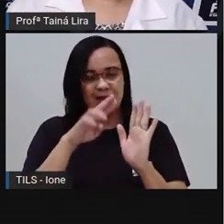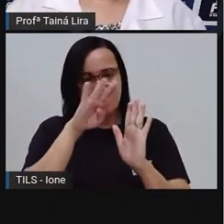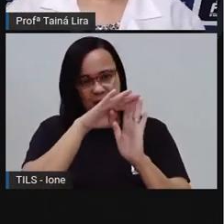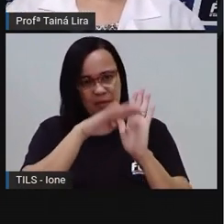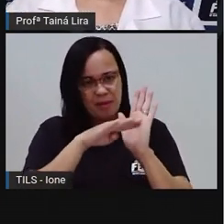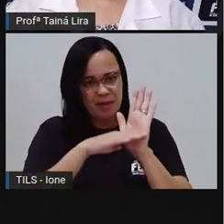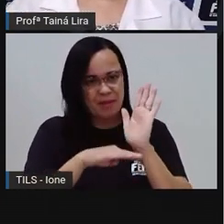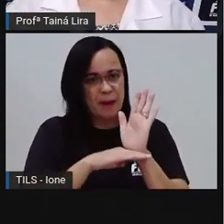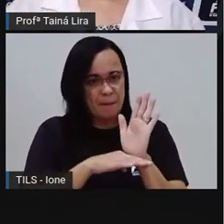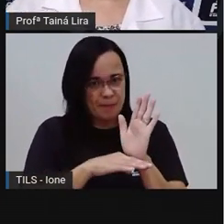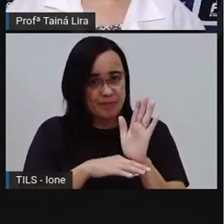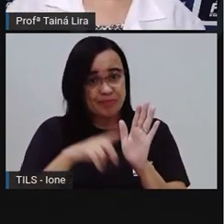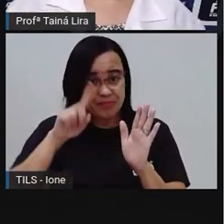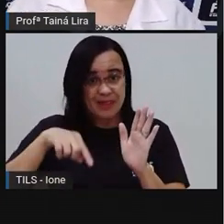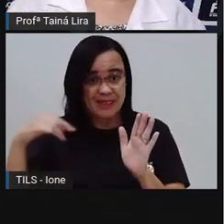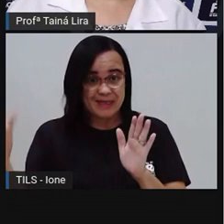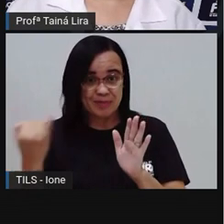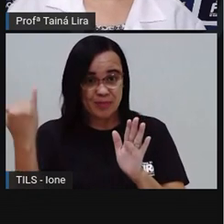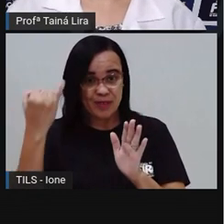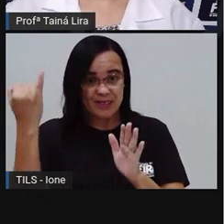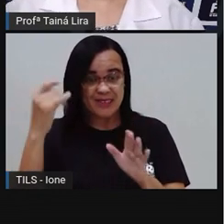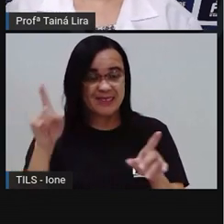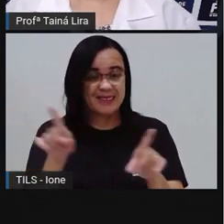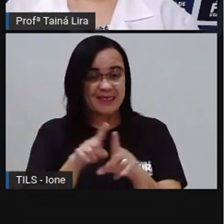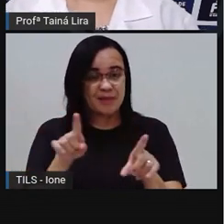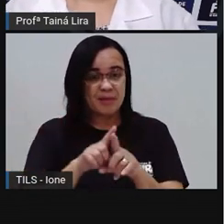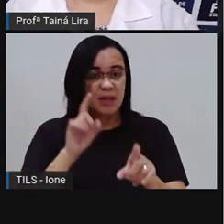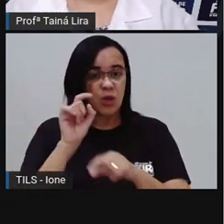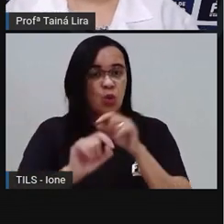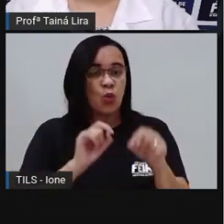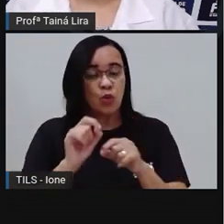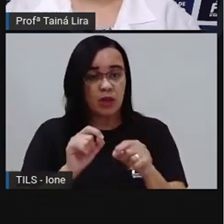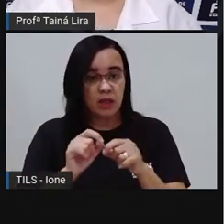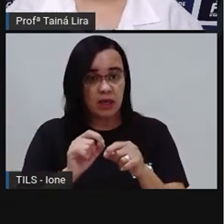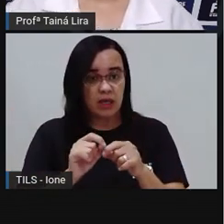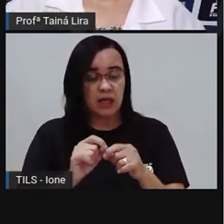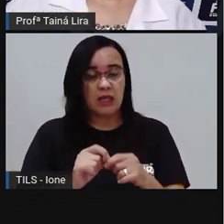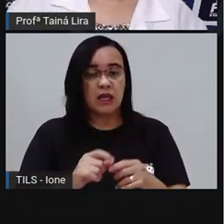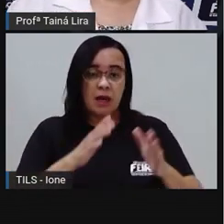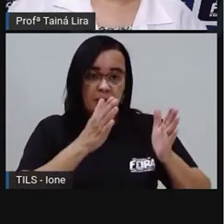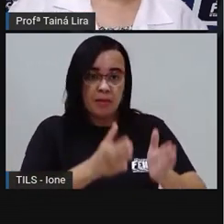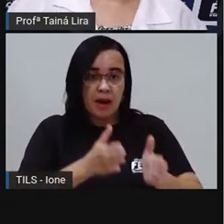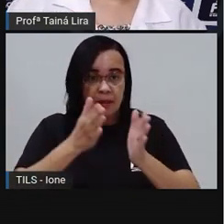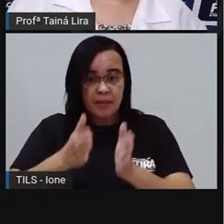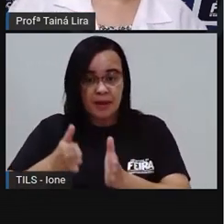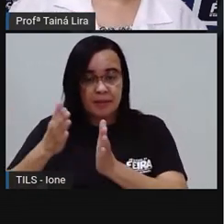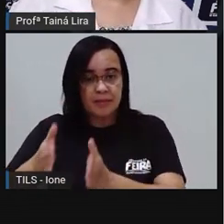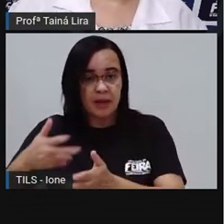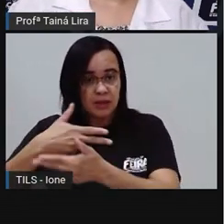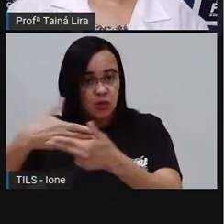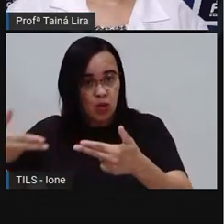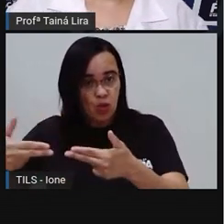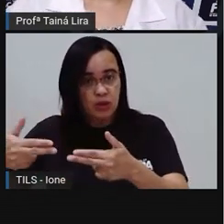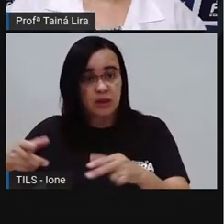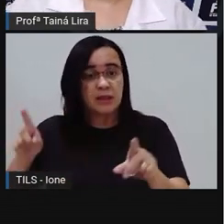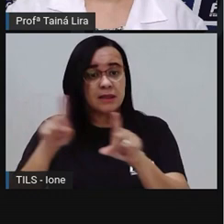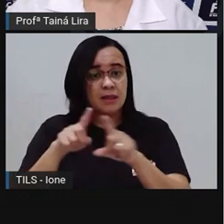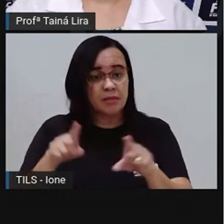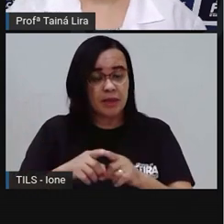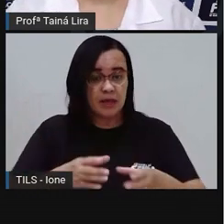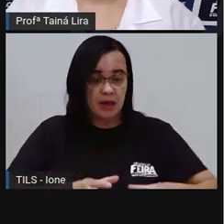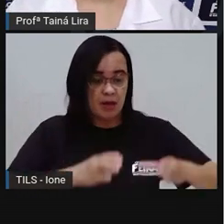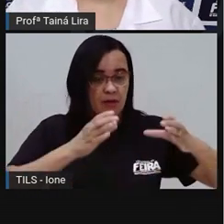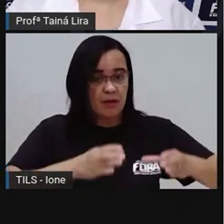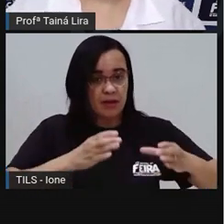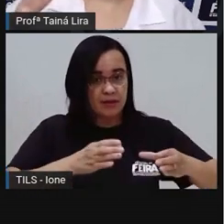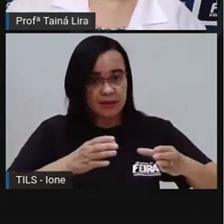o importante Além de separar os ingredientes Separa também os utensílios Tá bom? Principalmente se você for fazer em